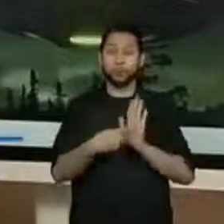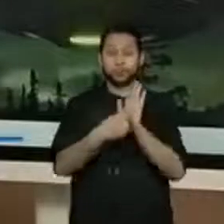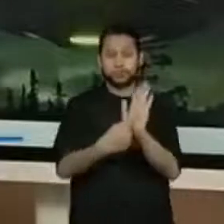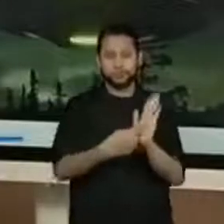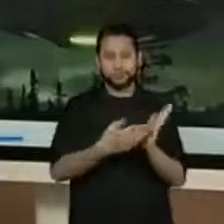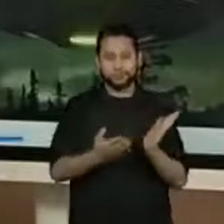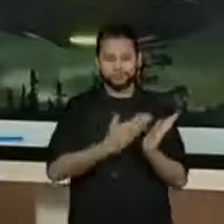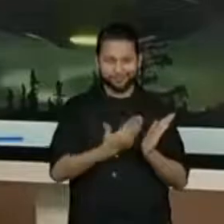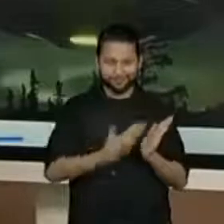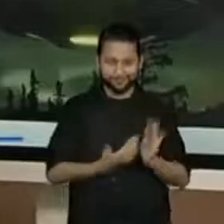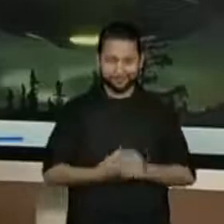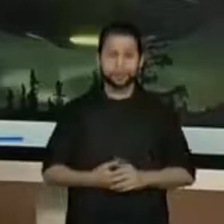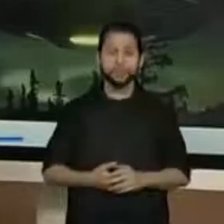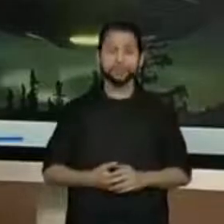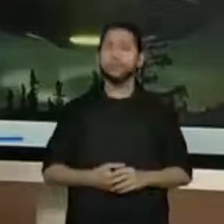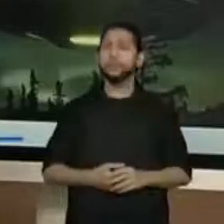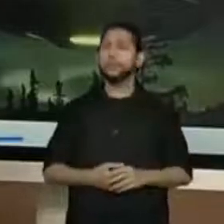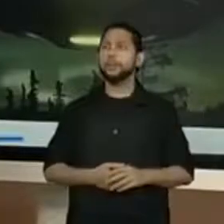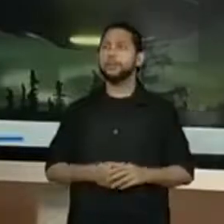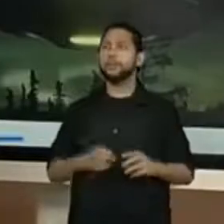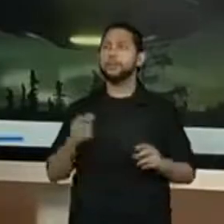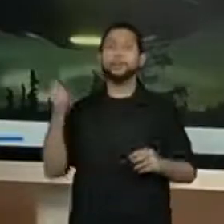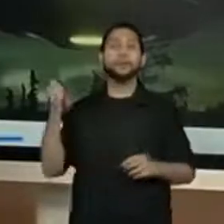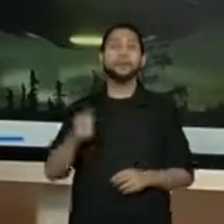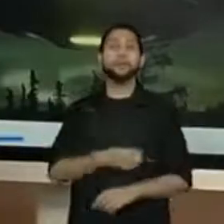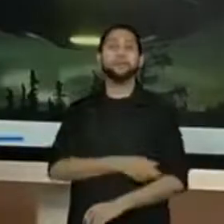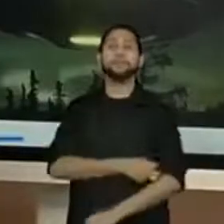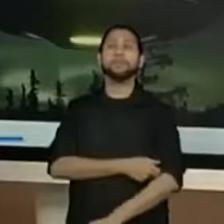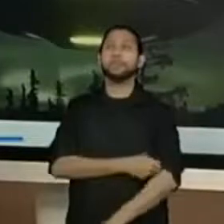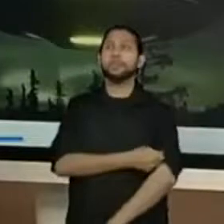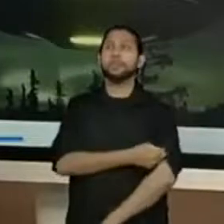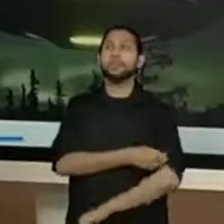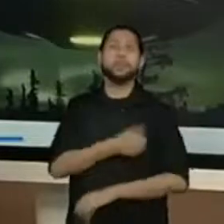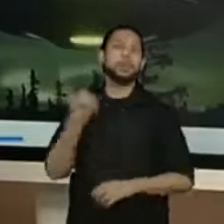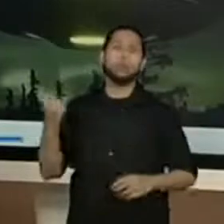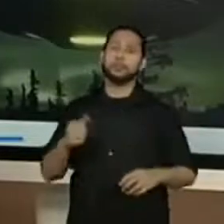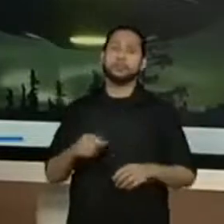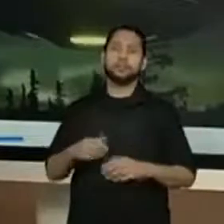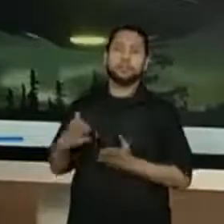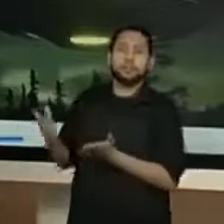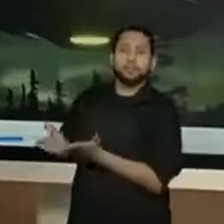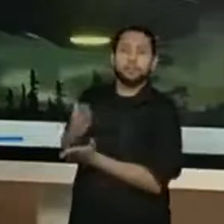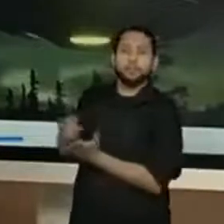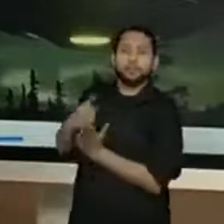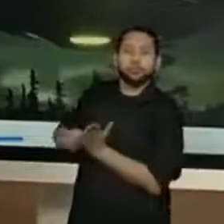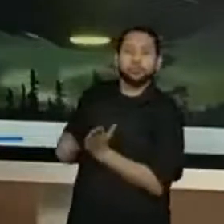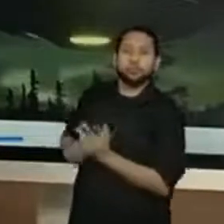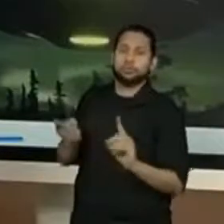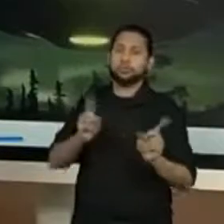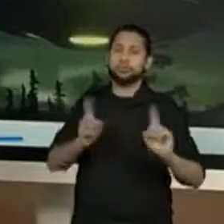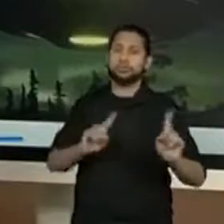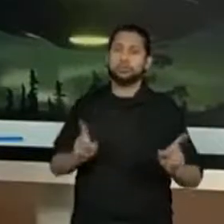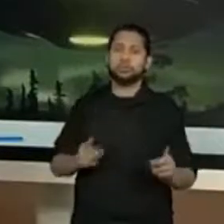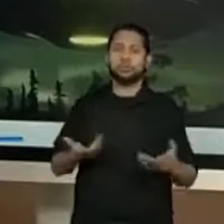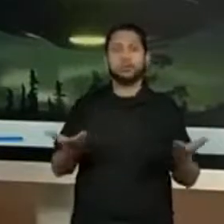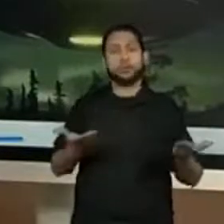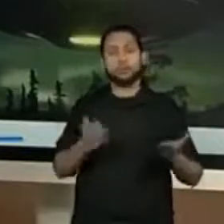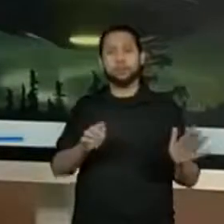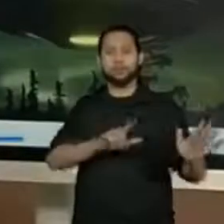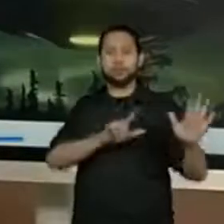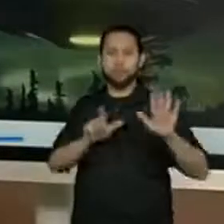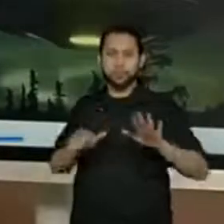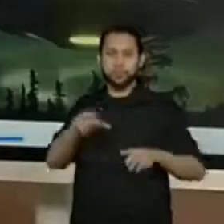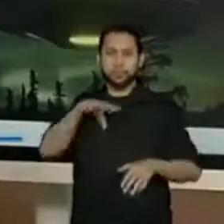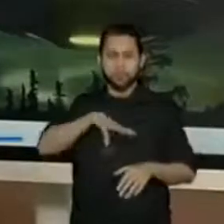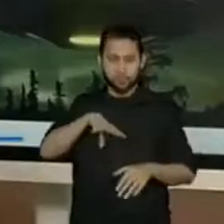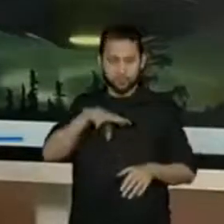pergunta de alguns professores. Gente, não é no material da apostila, tá? No caso, essa semana Língua Portuguesa,